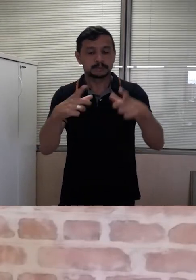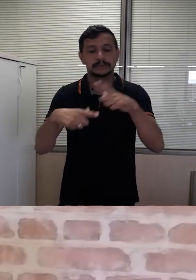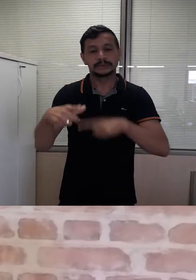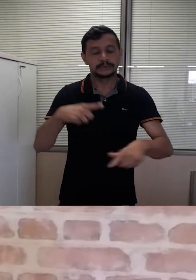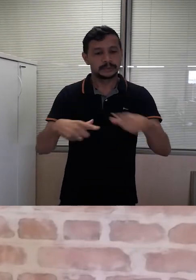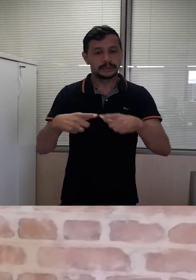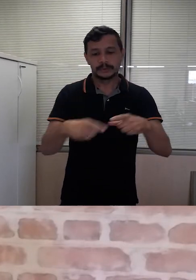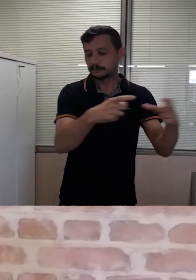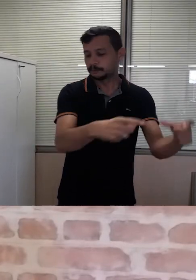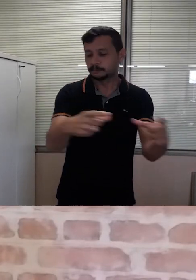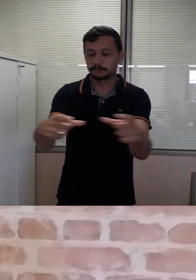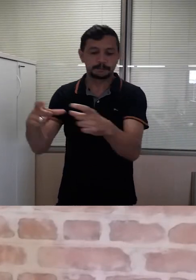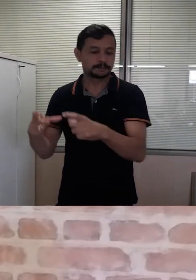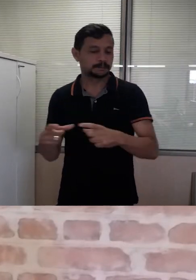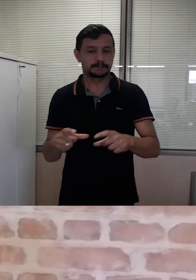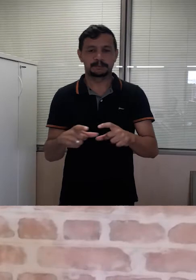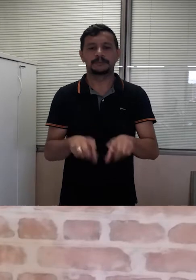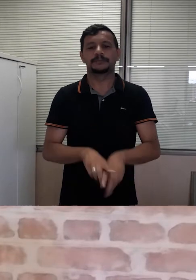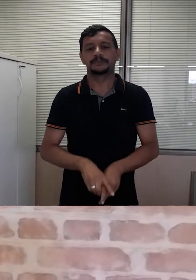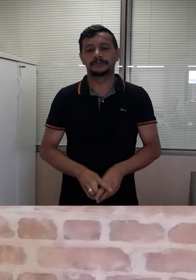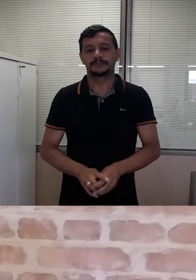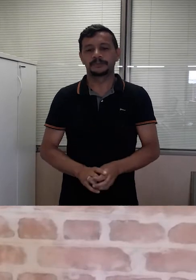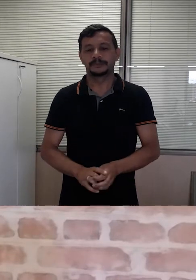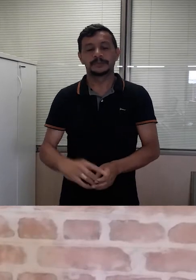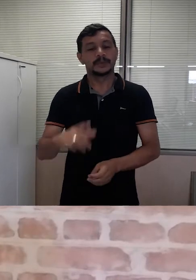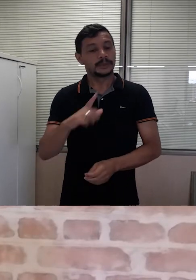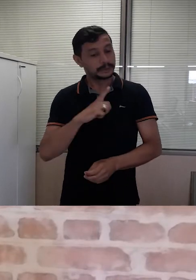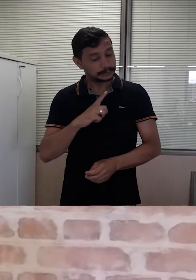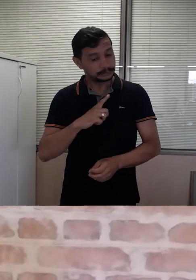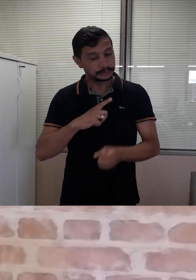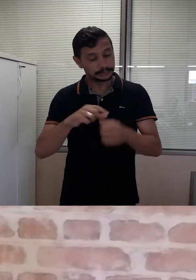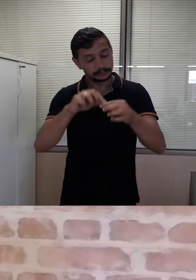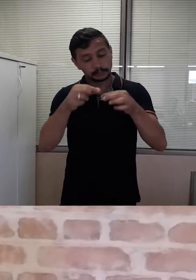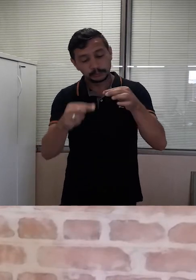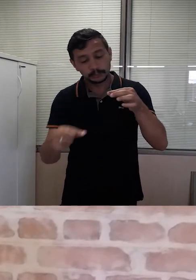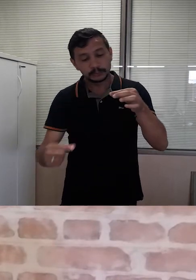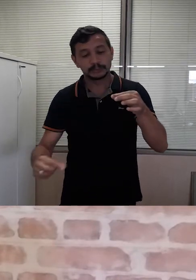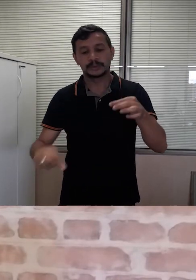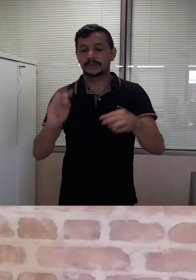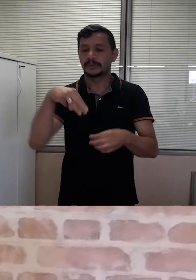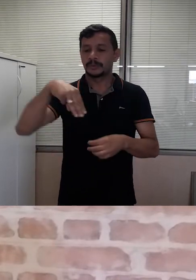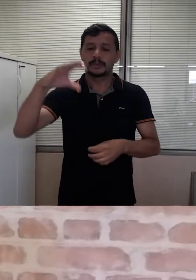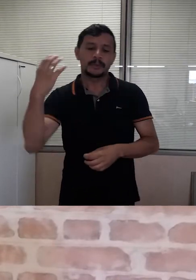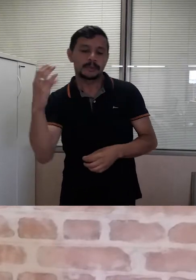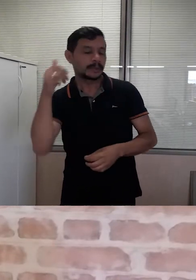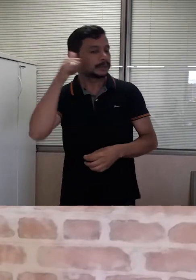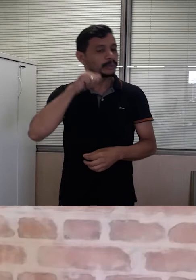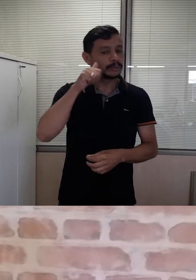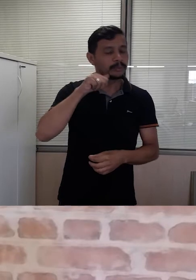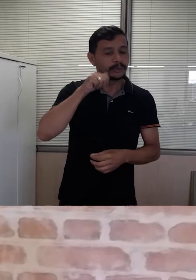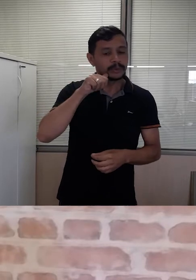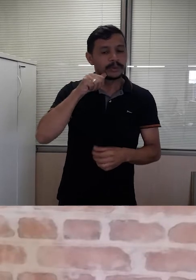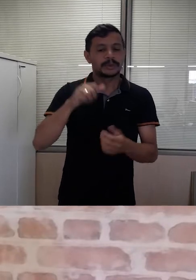local de trabalho e nos espaços de decisão. Assuntos como março, mulher, desemprego,